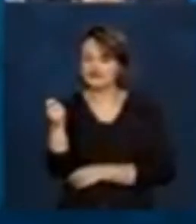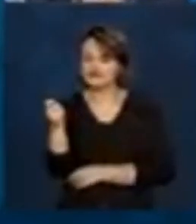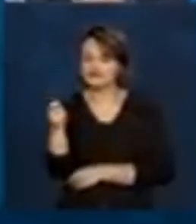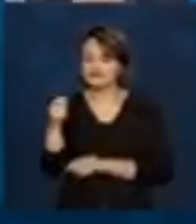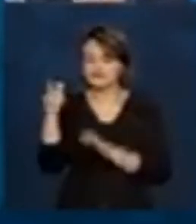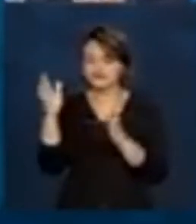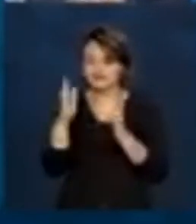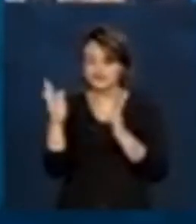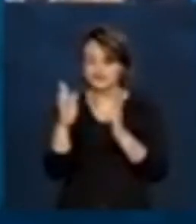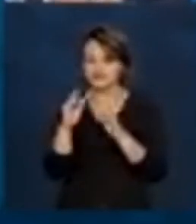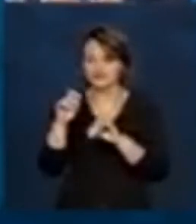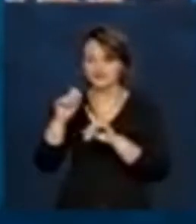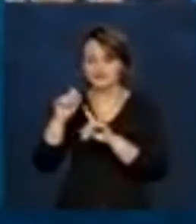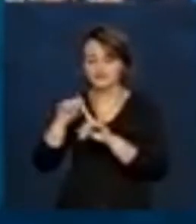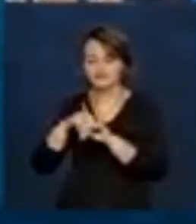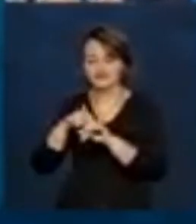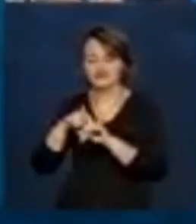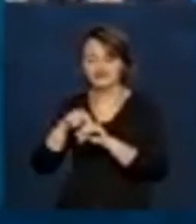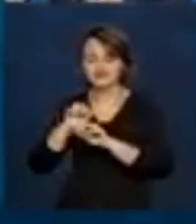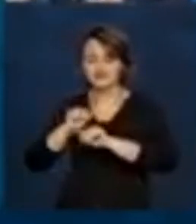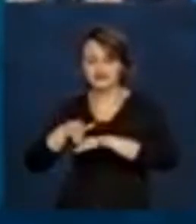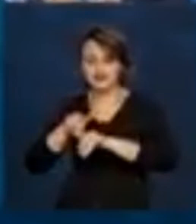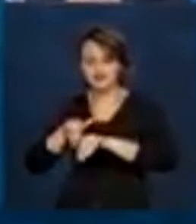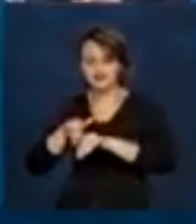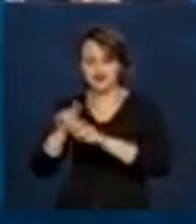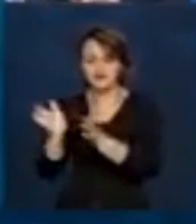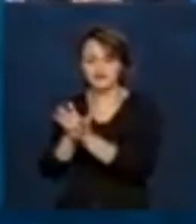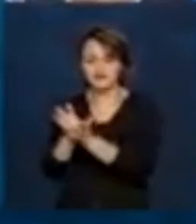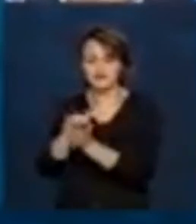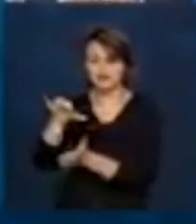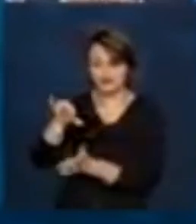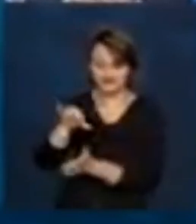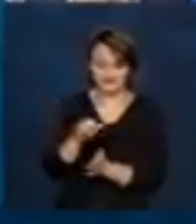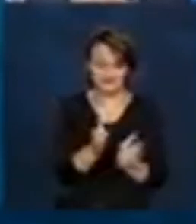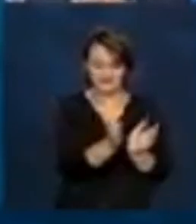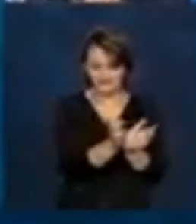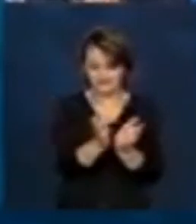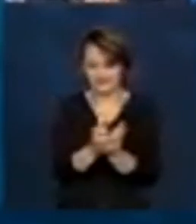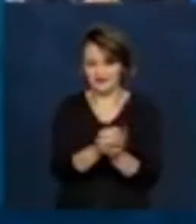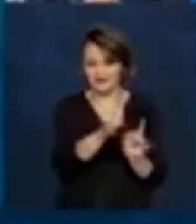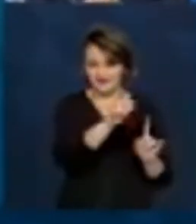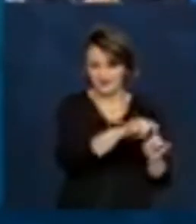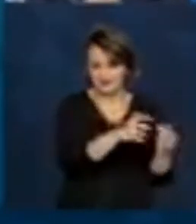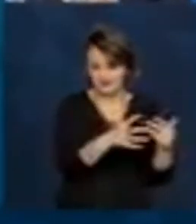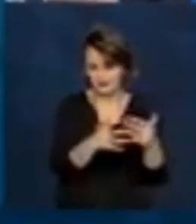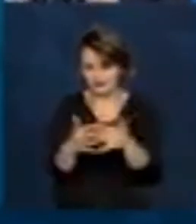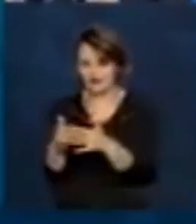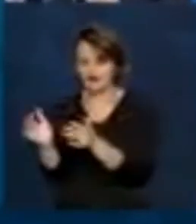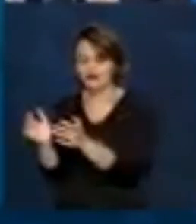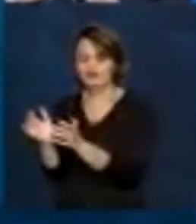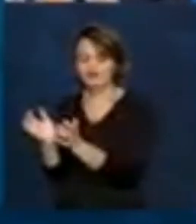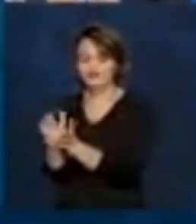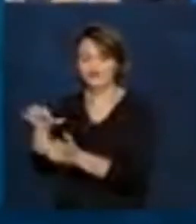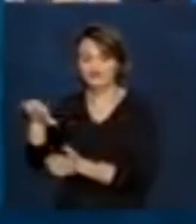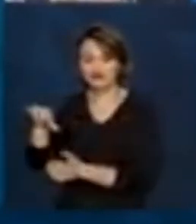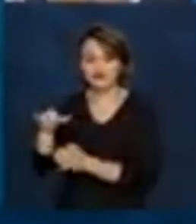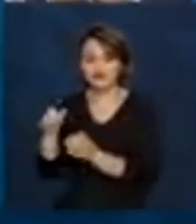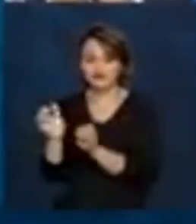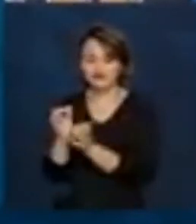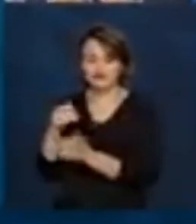9, é o décimo, nono grupo, desculpa, do Bolsa Família e, amanhã,